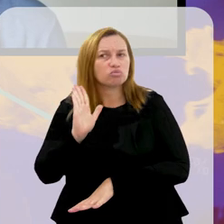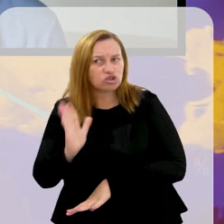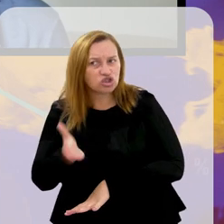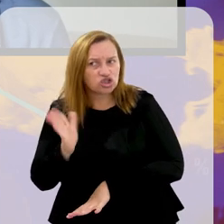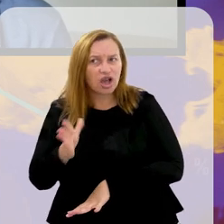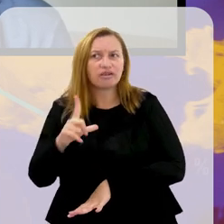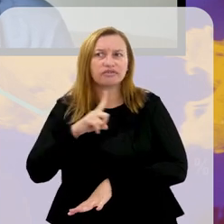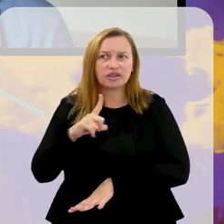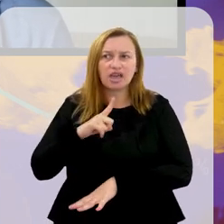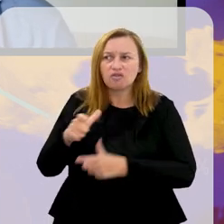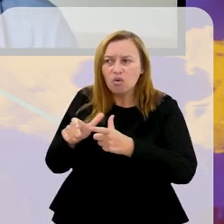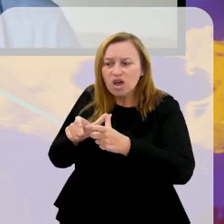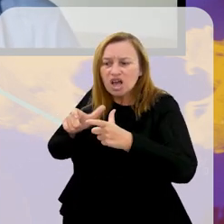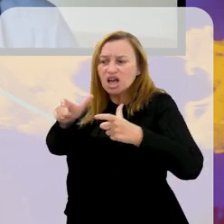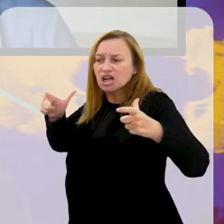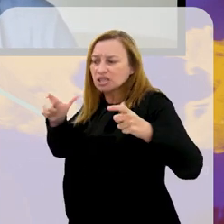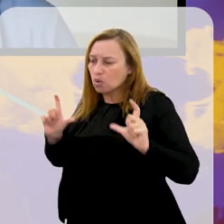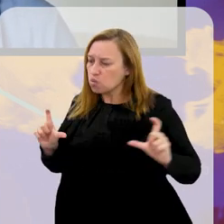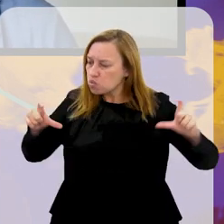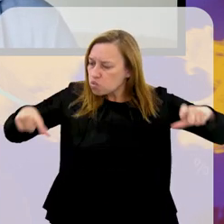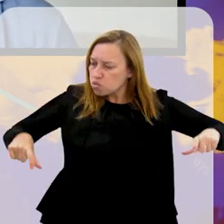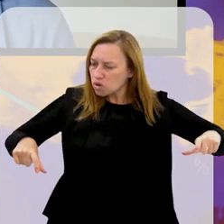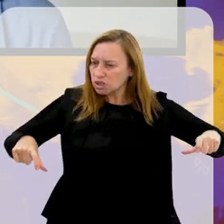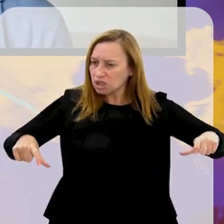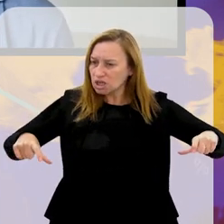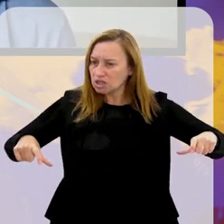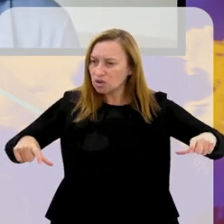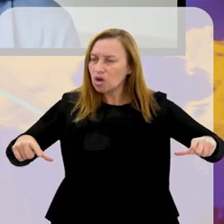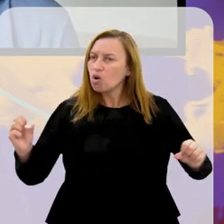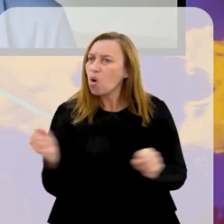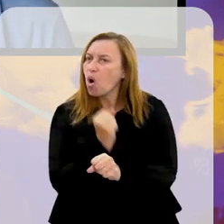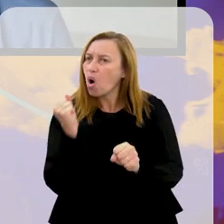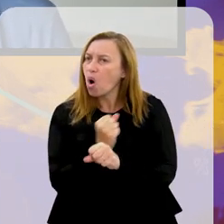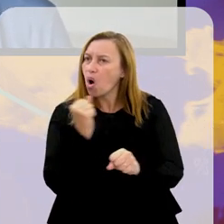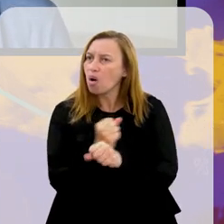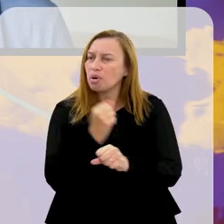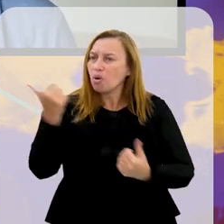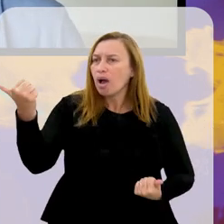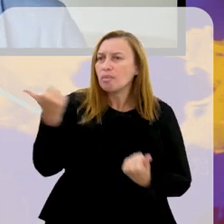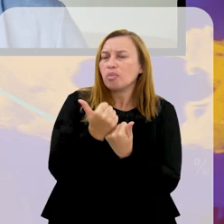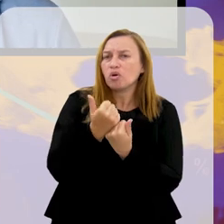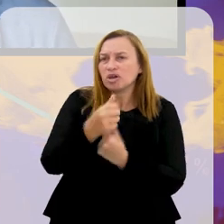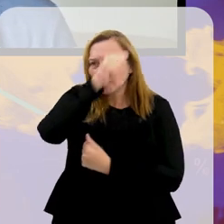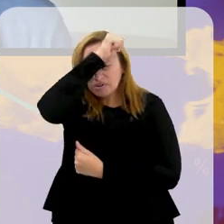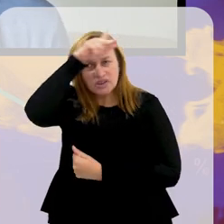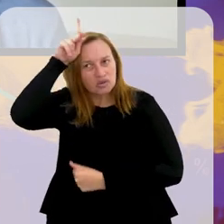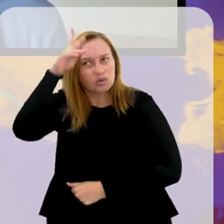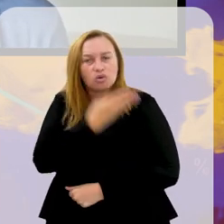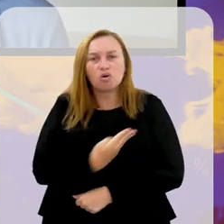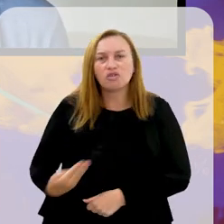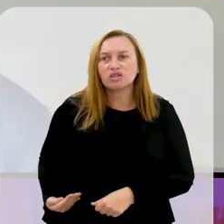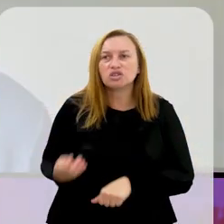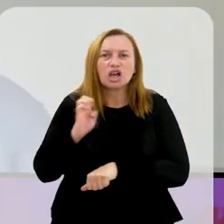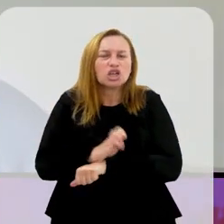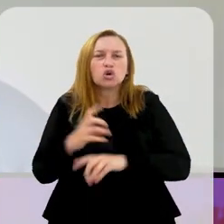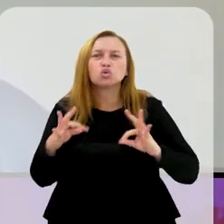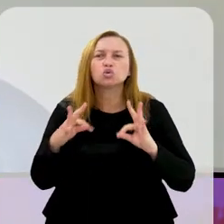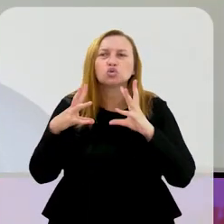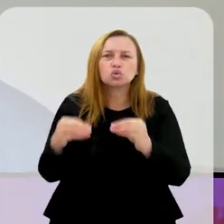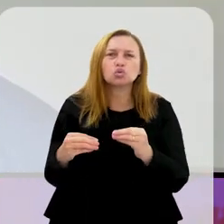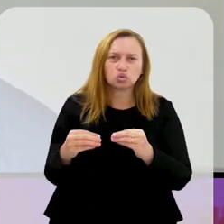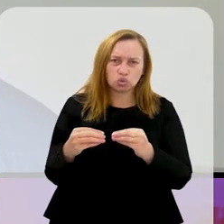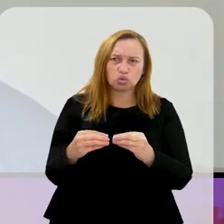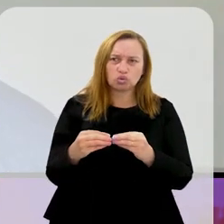já houve, uma ampliação da arena, com o apoio da Prefeitura, talvez do Governo do Estado, tudo é uma